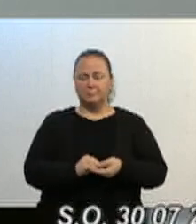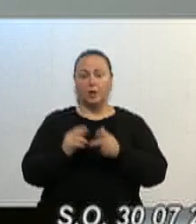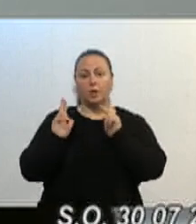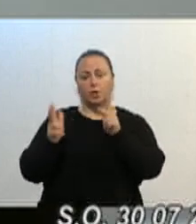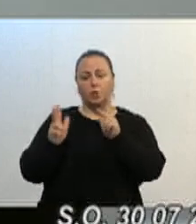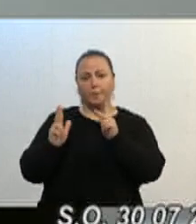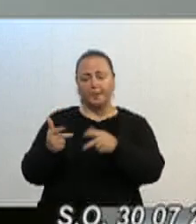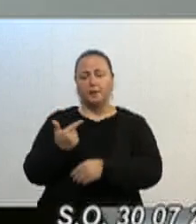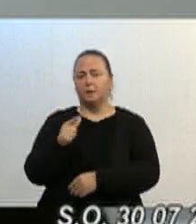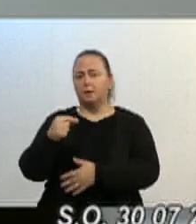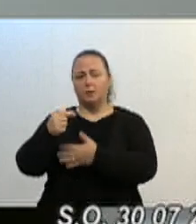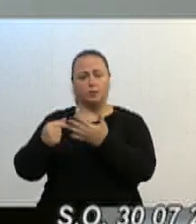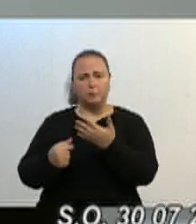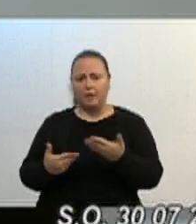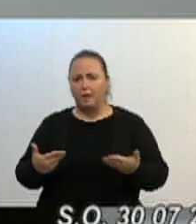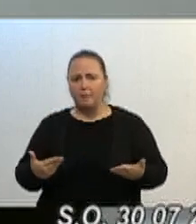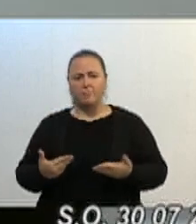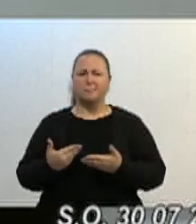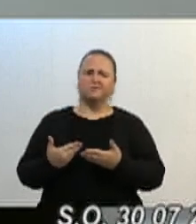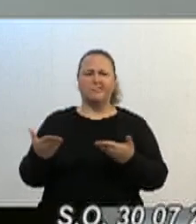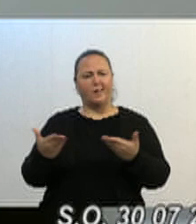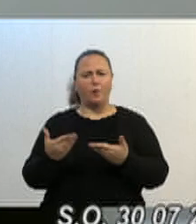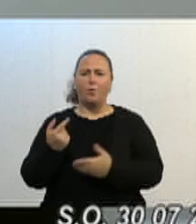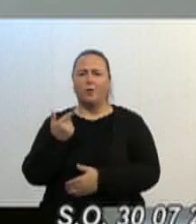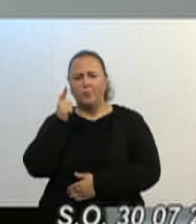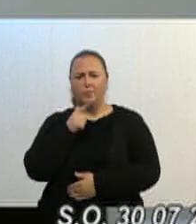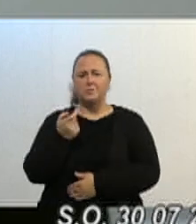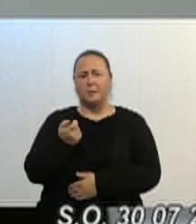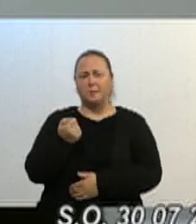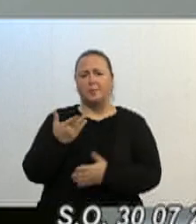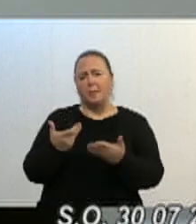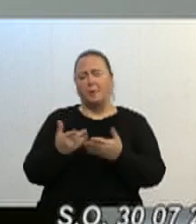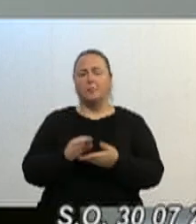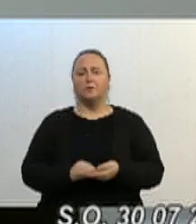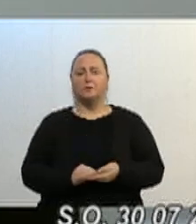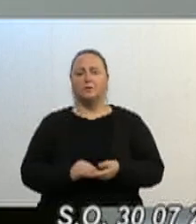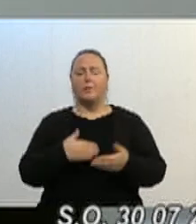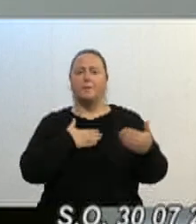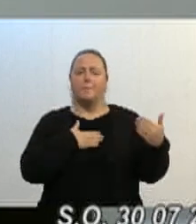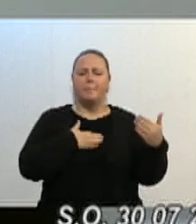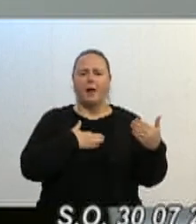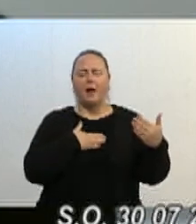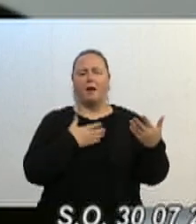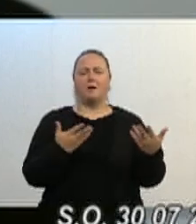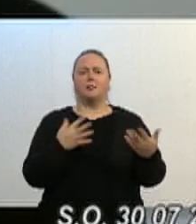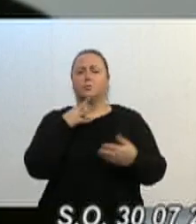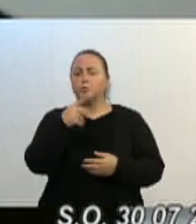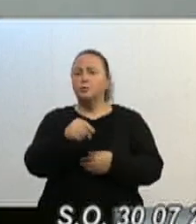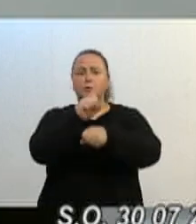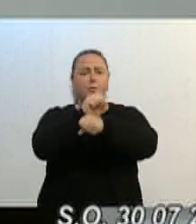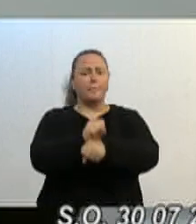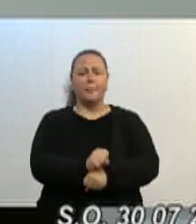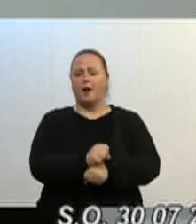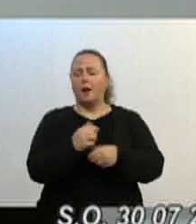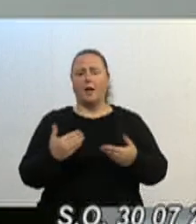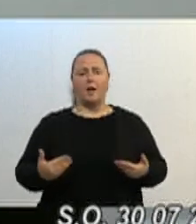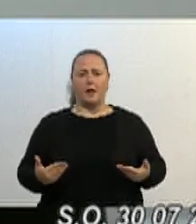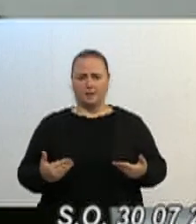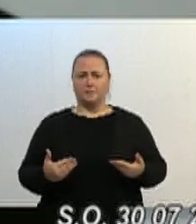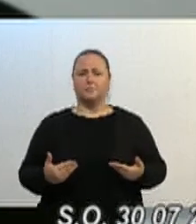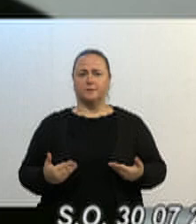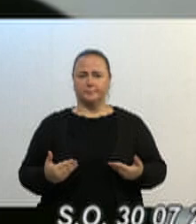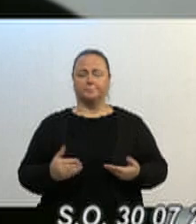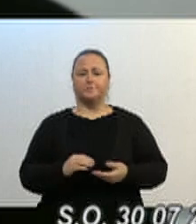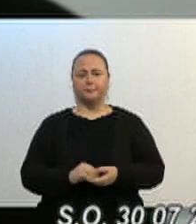vão receber um benefício, mas muito pouco, os salões de bares, tudo parado, todo mundo prejudicado, todo mundo quebrando. Blumenau é uma